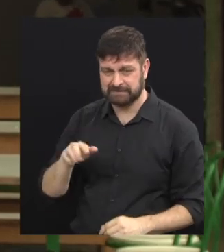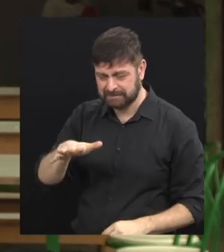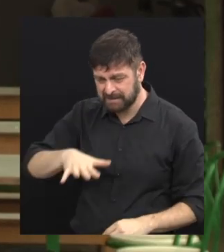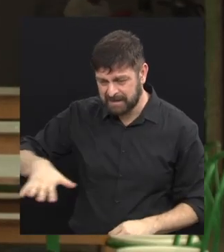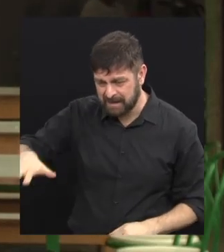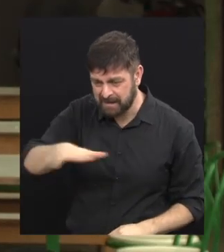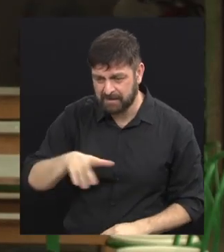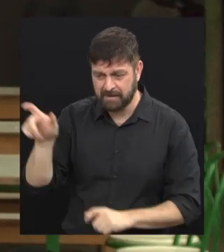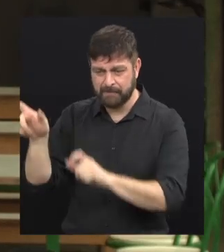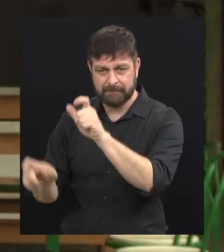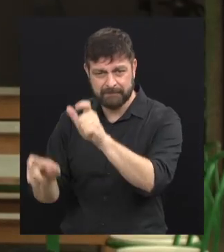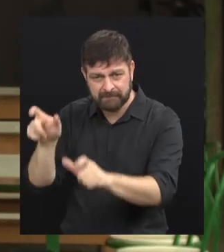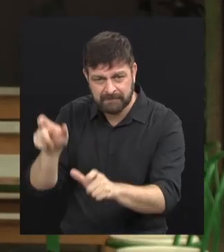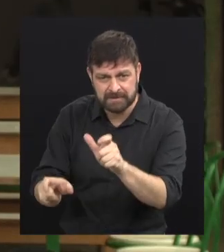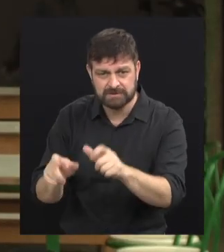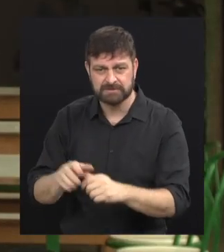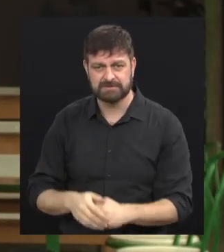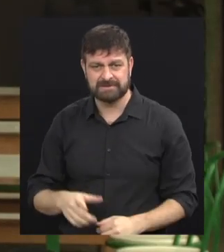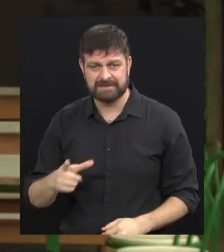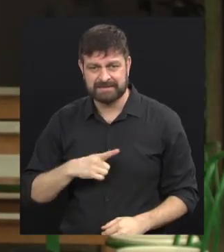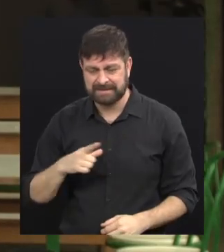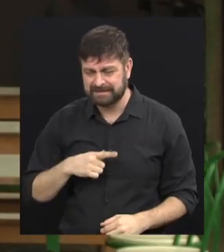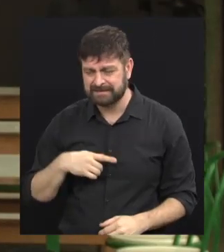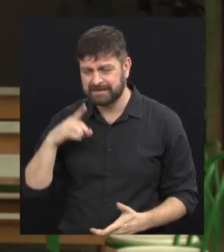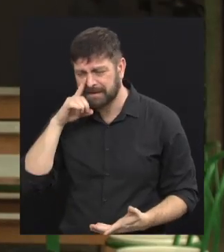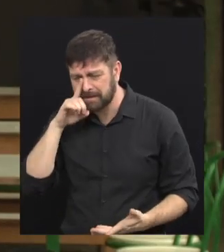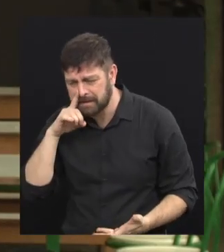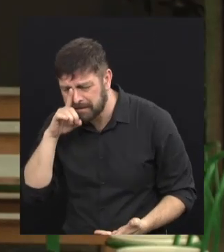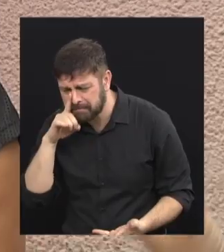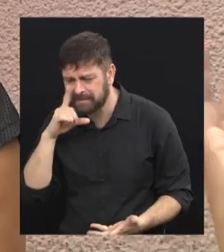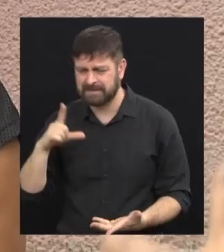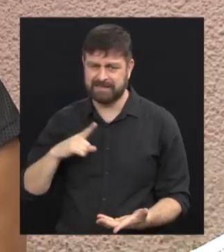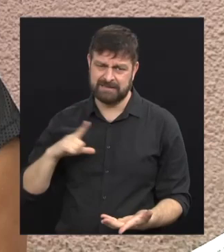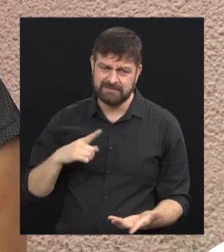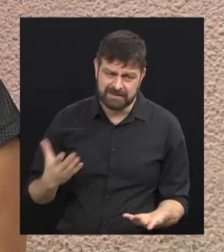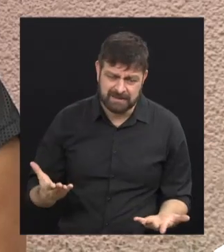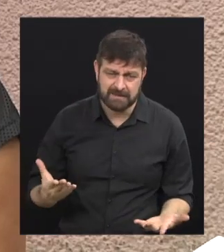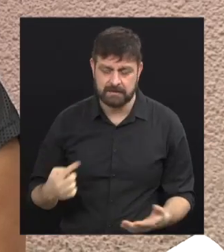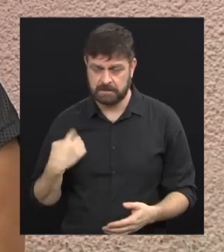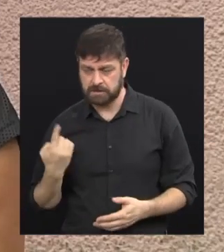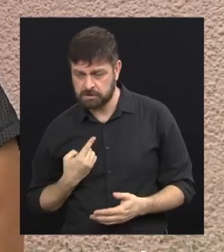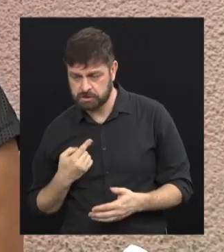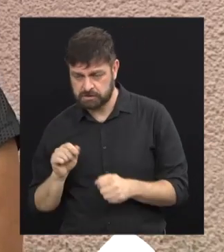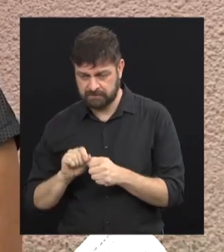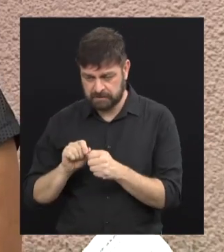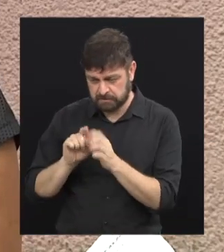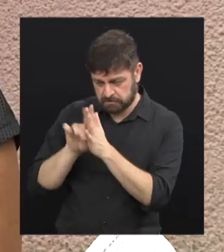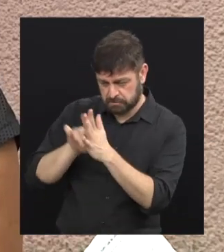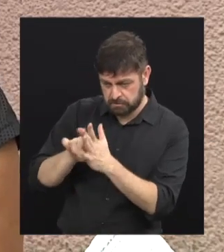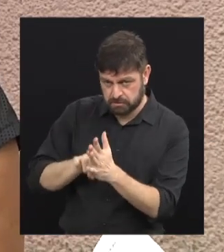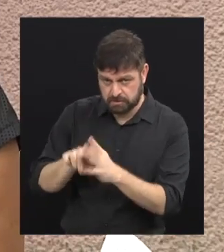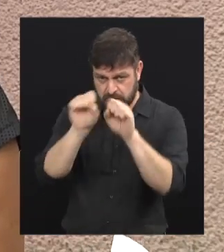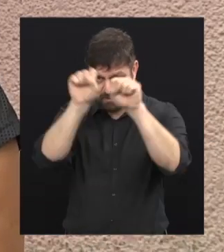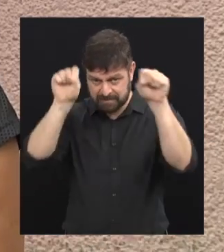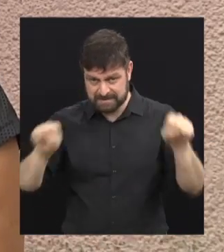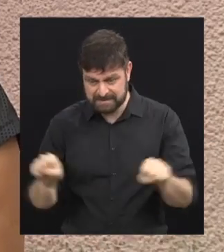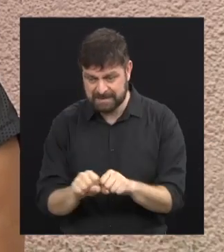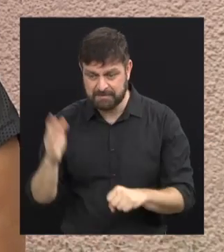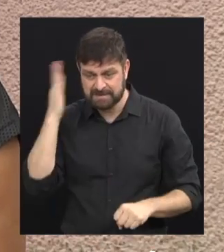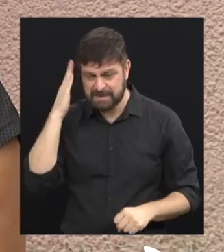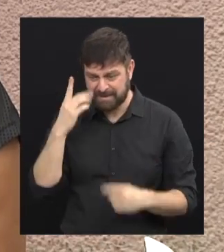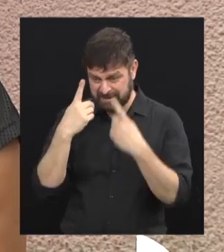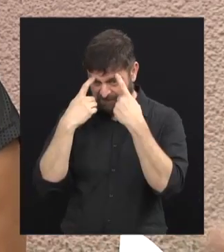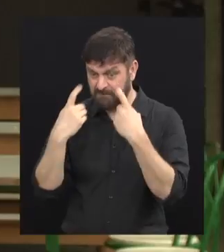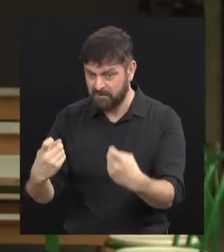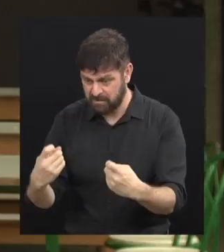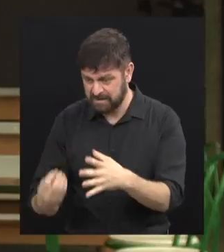pessoas com uma questão de vulnerabilidade aí em jogo, né? A gente tem um levantamento anual do sistema de notificação de violência de